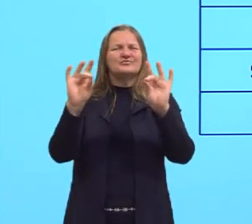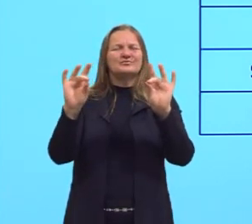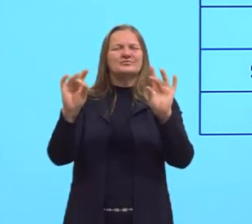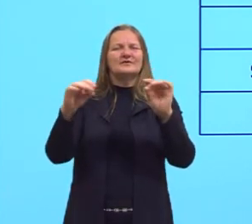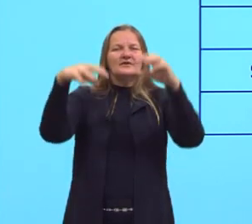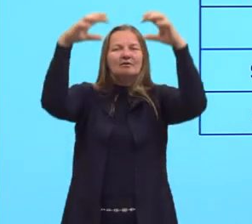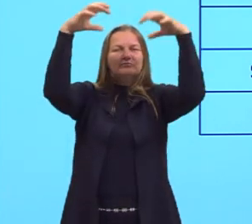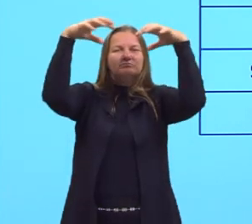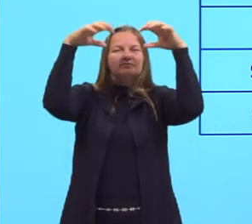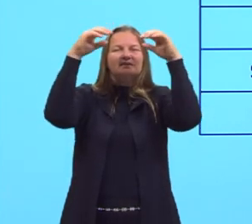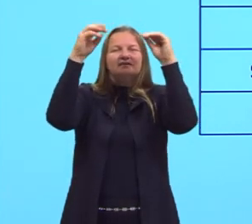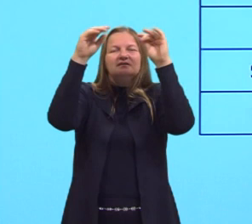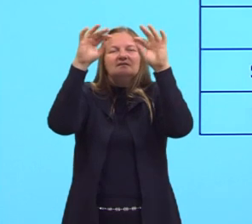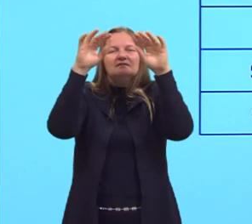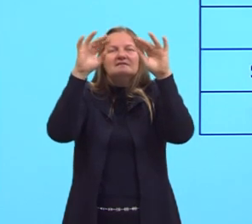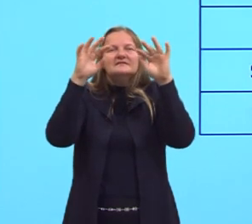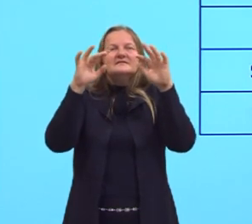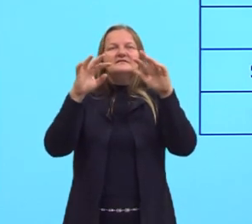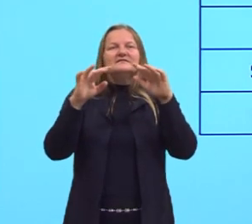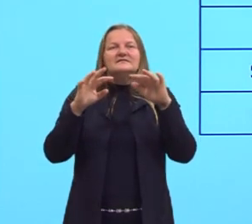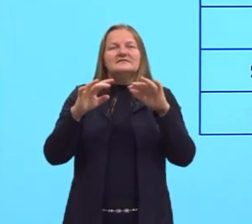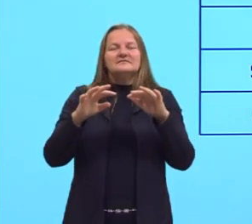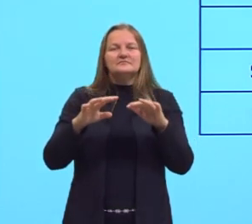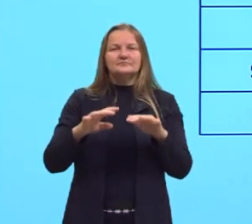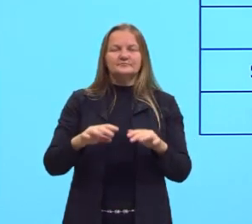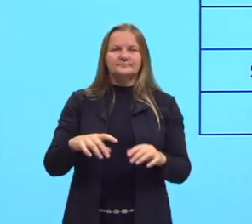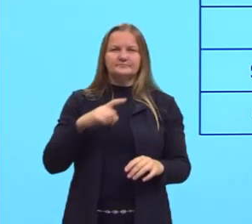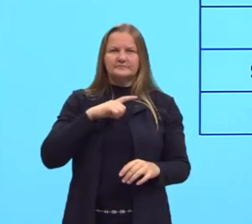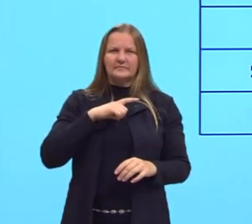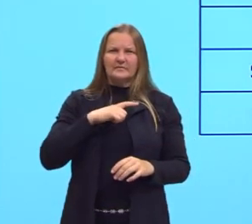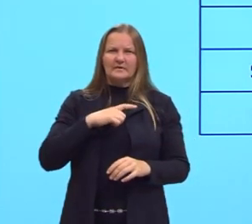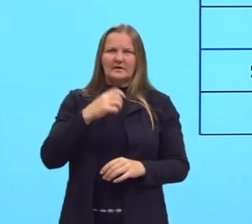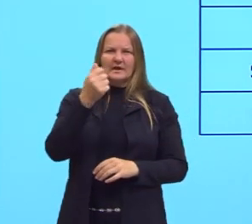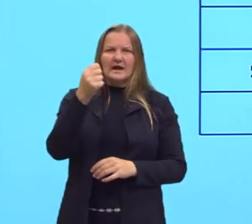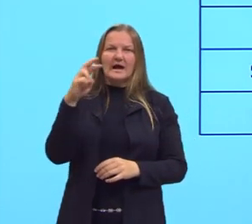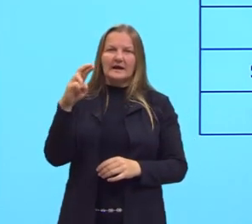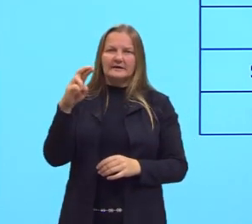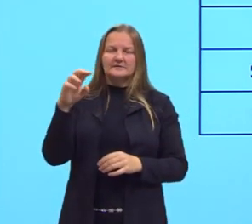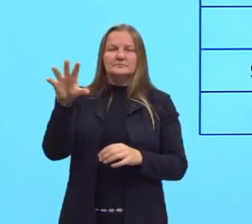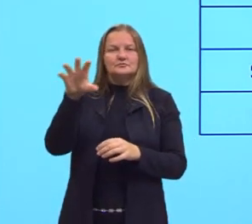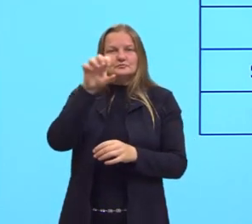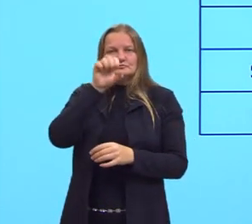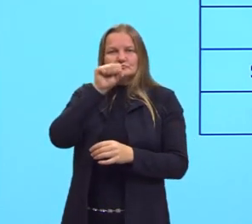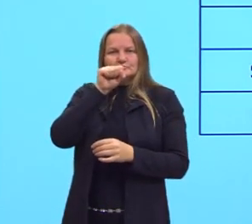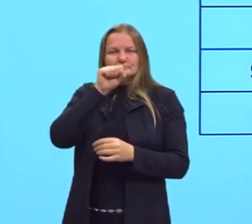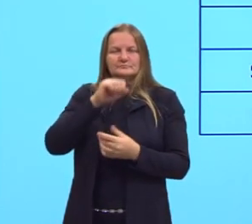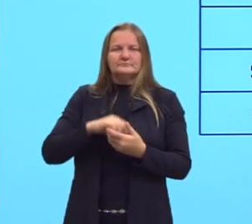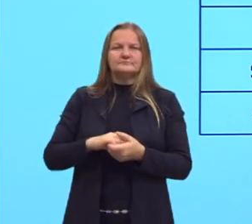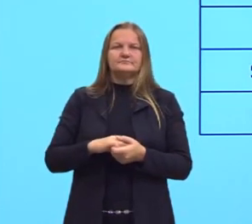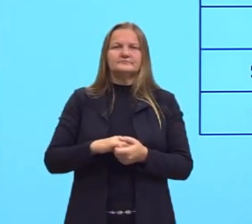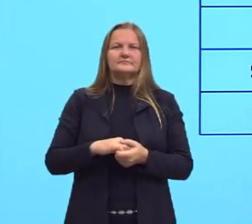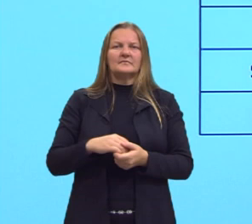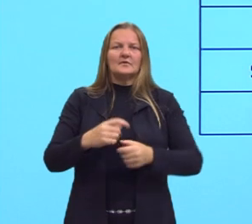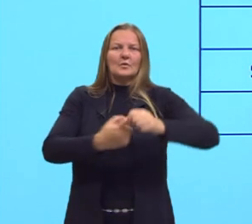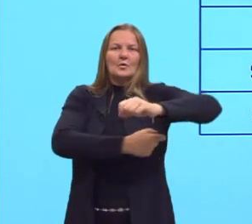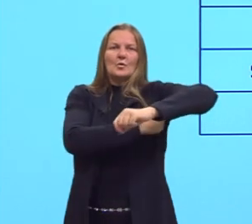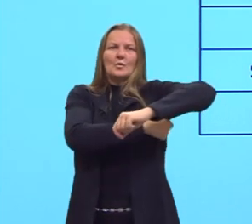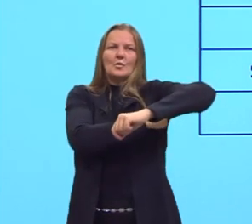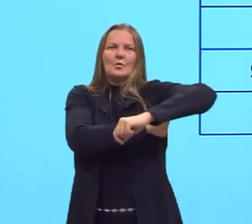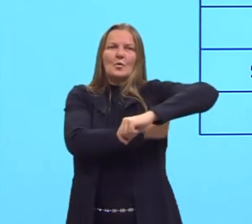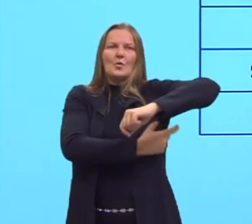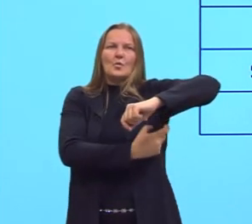chuva que fica aquela névoa. E o dispersante é o ar atmosférico, o desodorante,